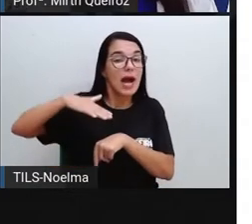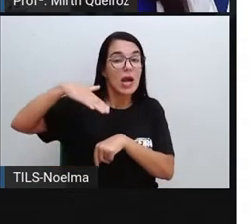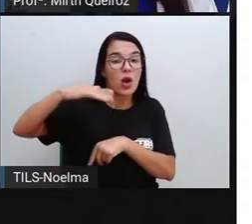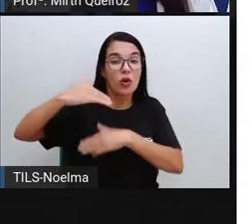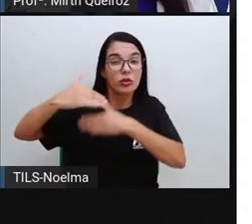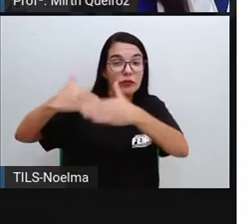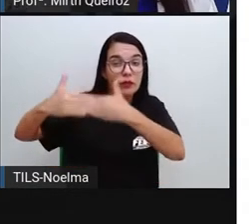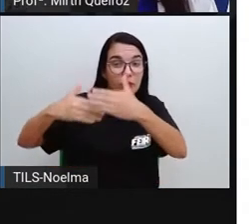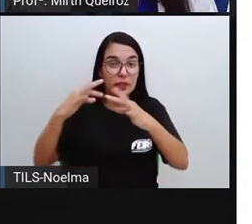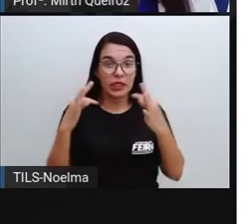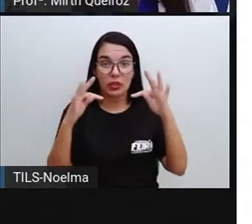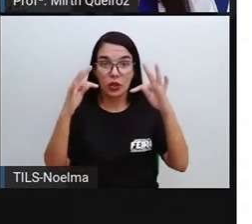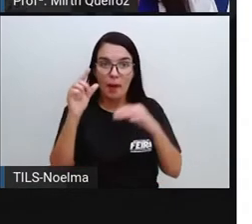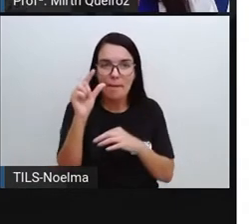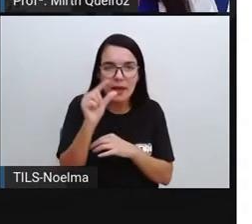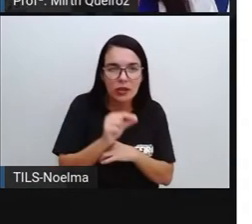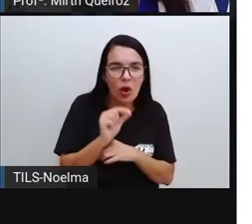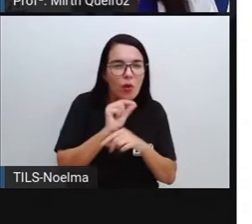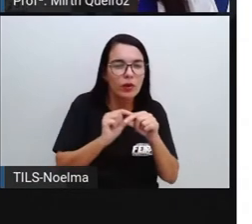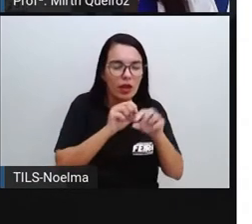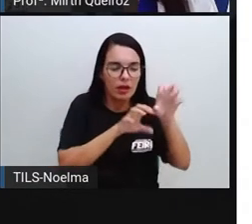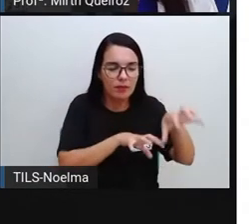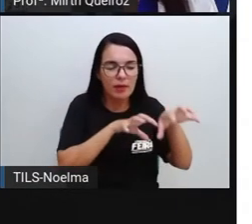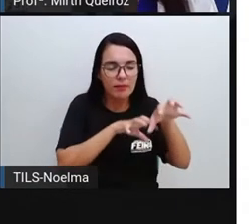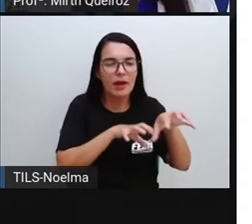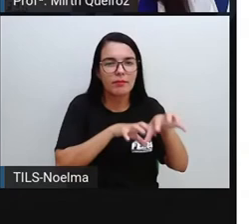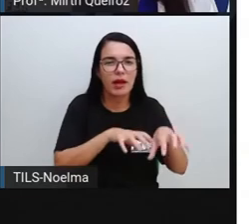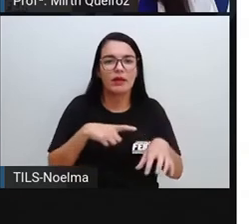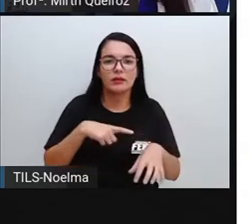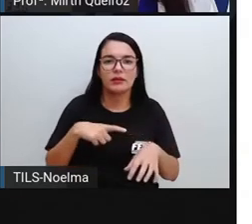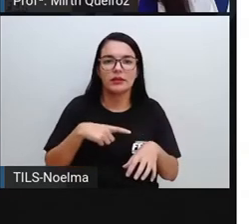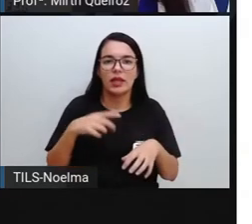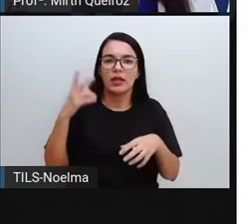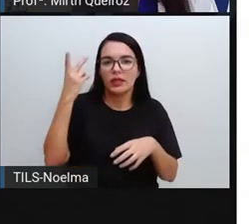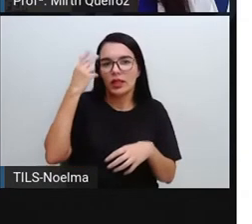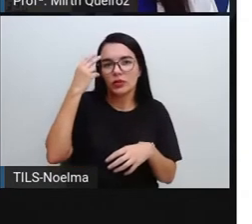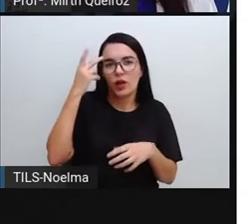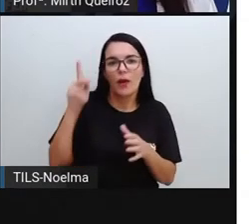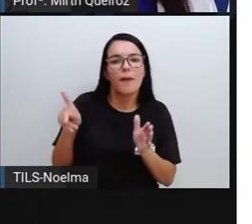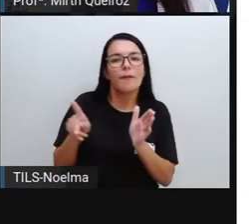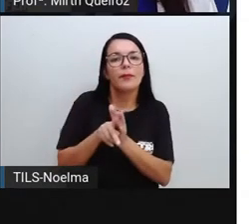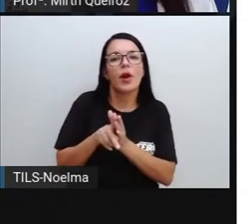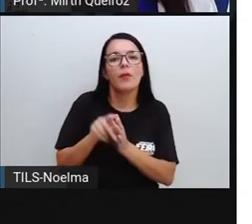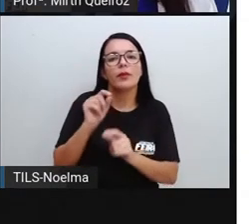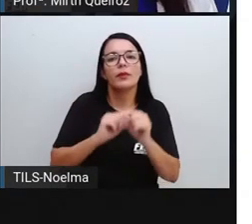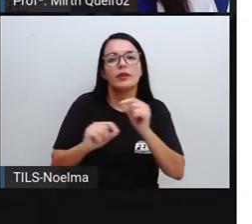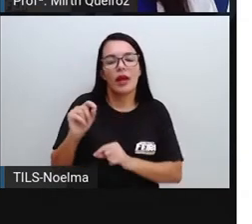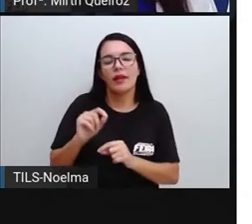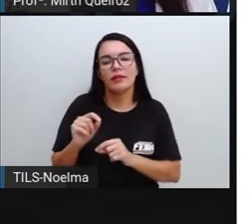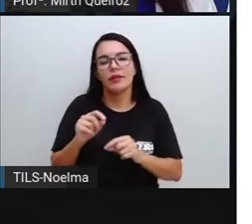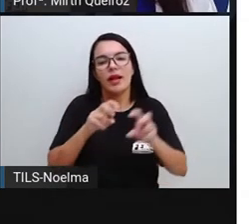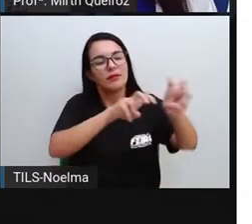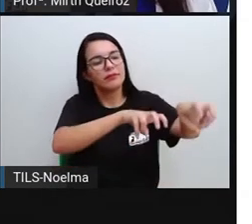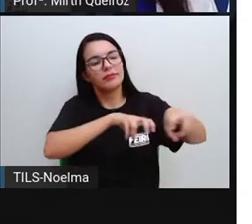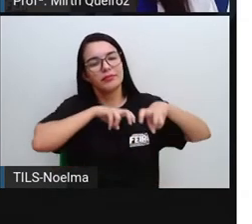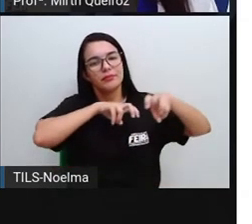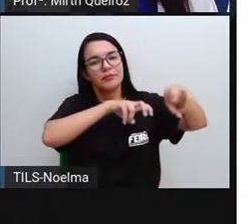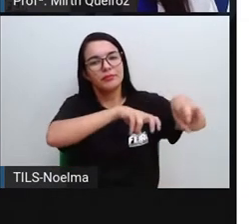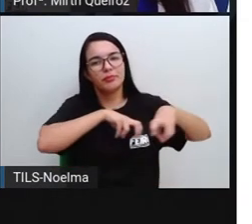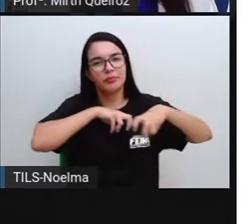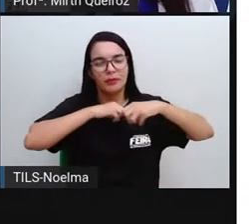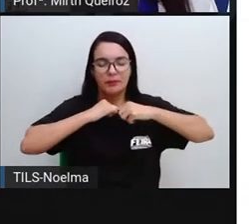desenvolvimento tecnológico, menor a influência dos fatores naturais, que são esses fatores condicionantes, sobre a produção agrícola de um local.